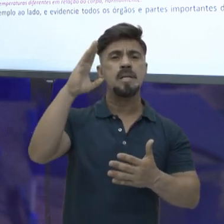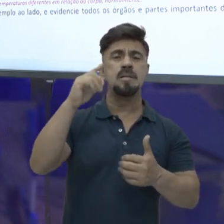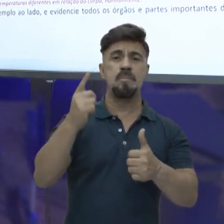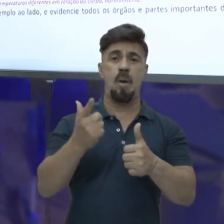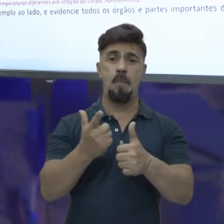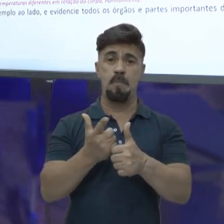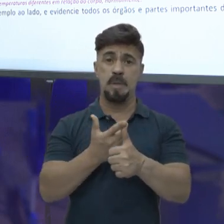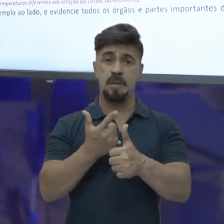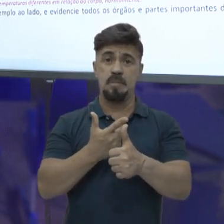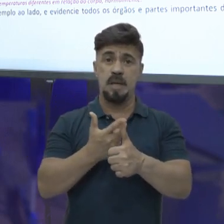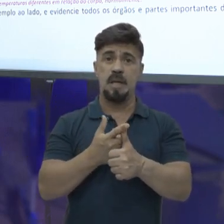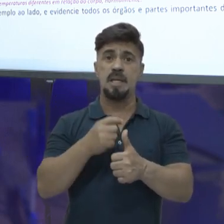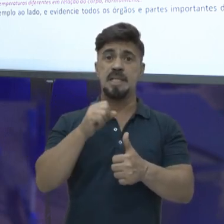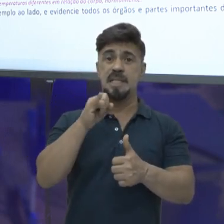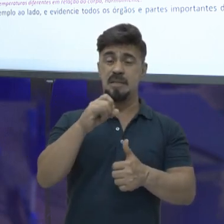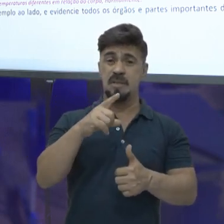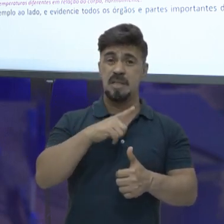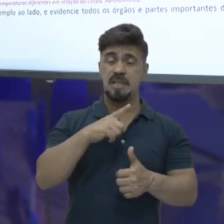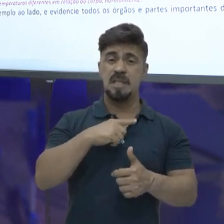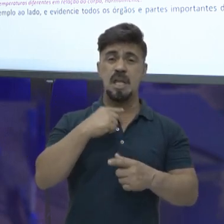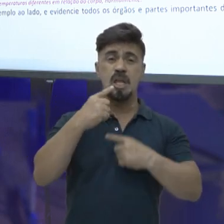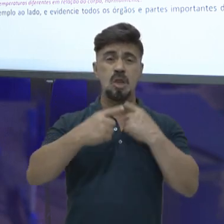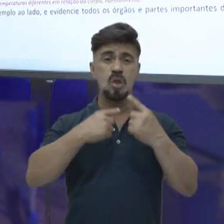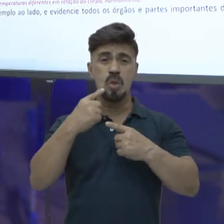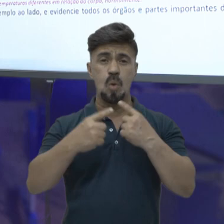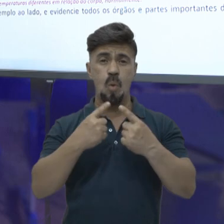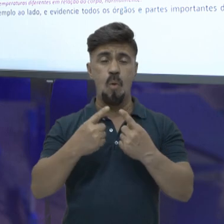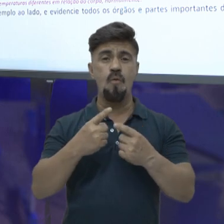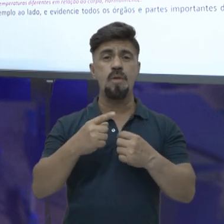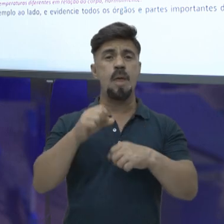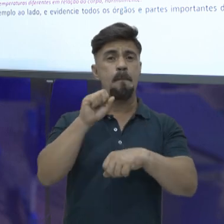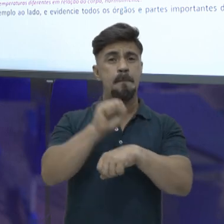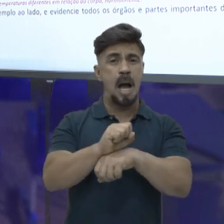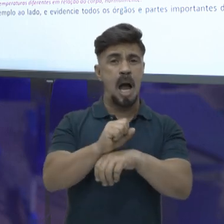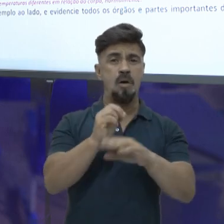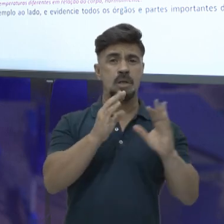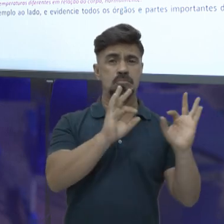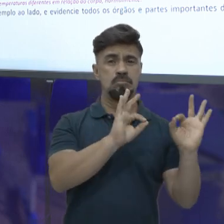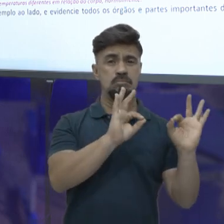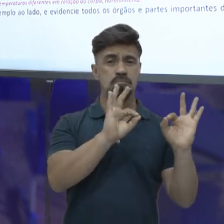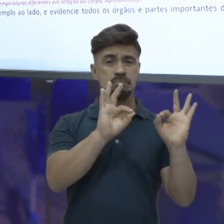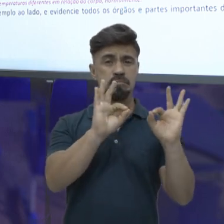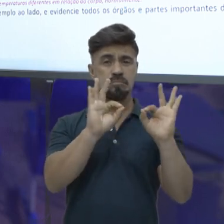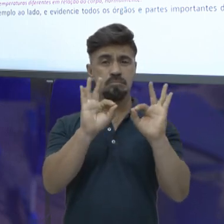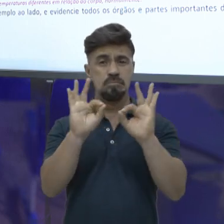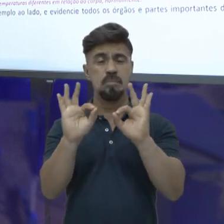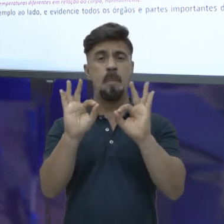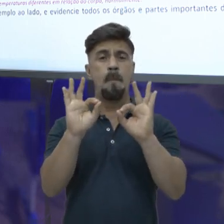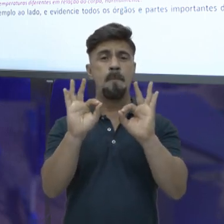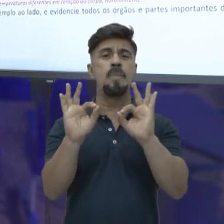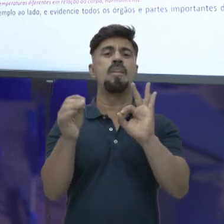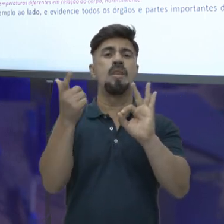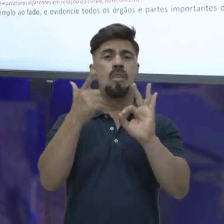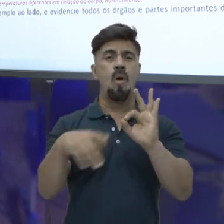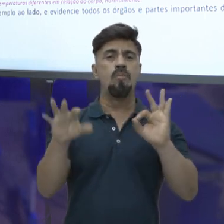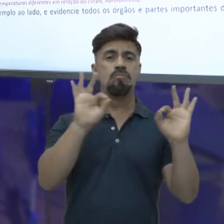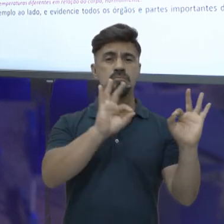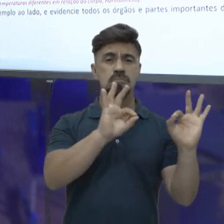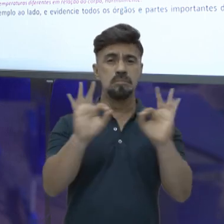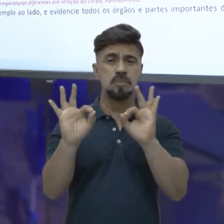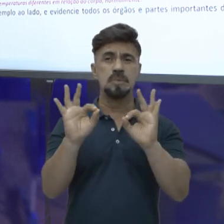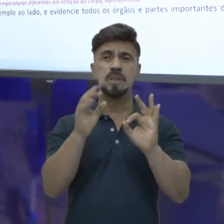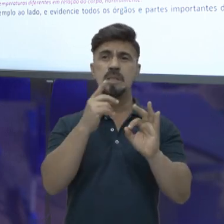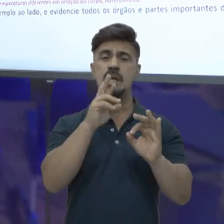primeira, se vocês tiverem alguma dúvida em alguma questão, pausa o vídeo, analisa ela, lê ela, vê a resposta que tá aqui em vermelho,